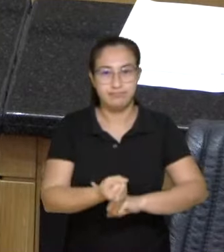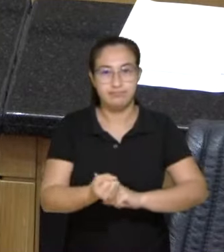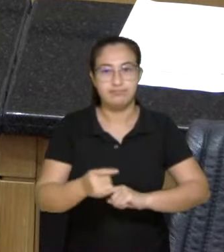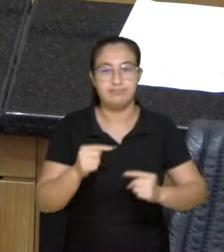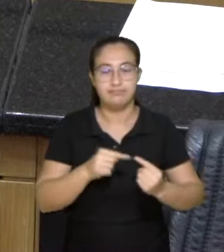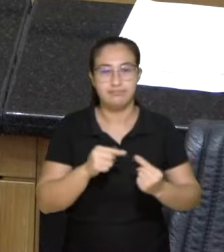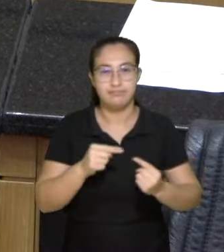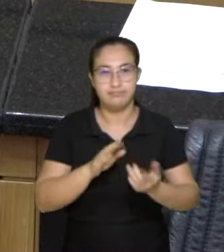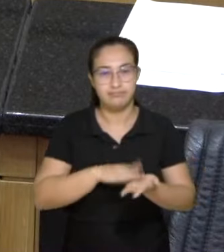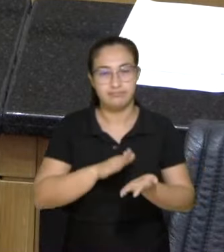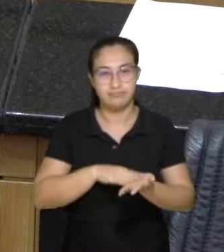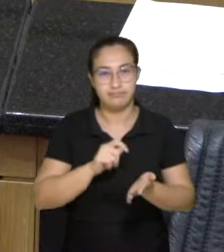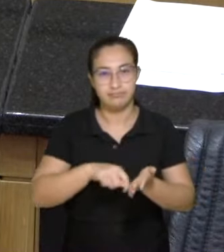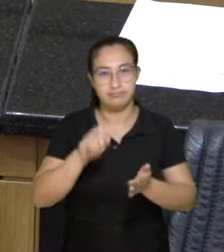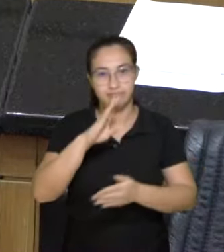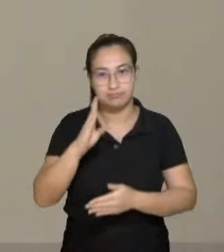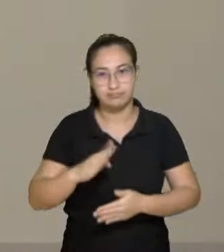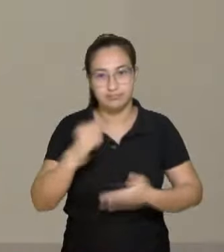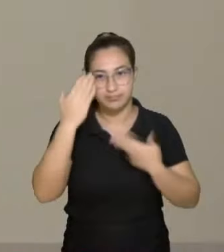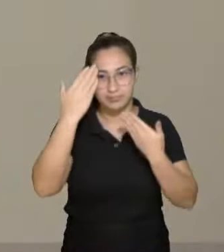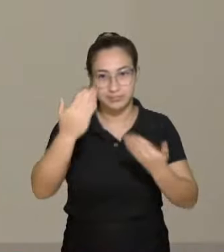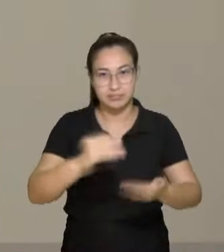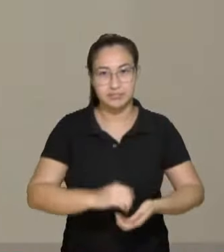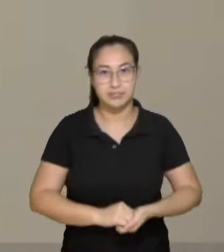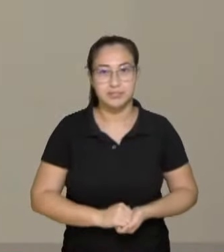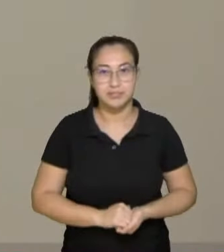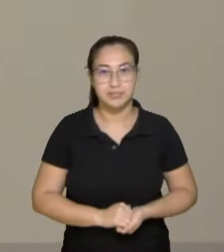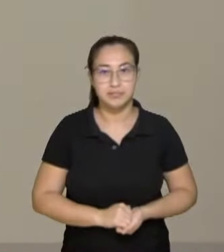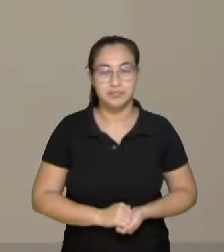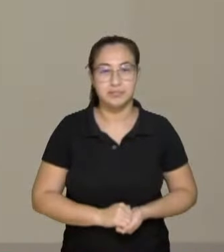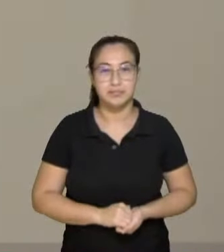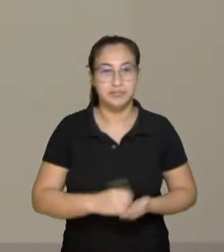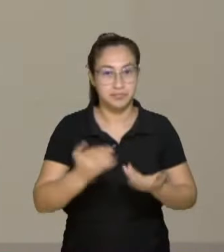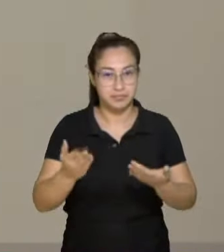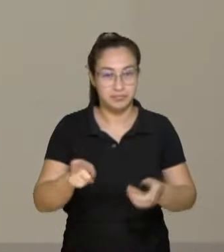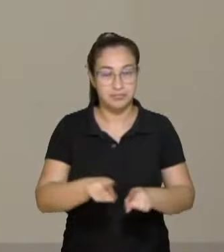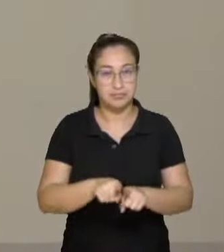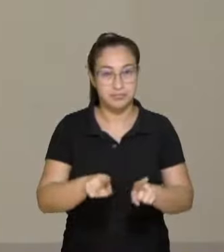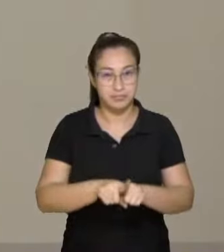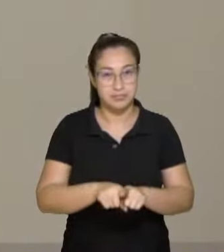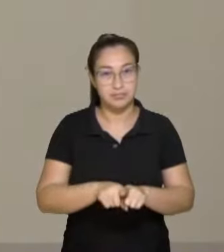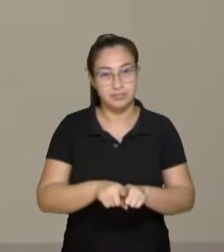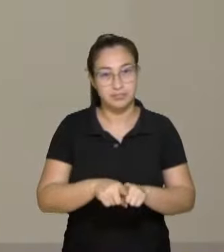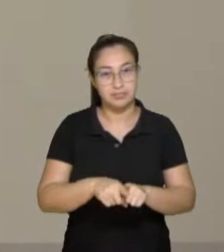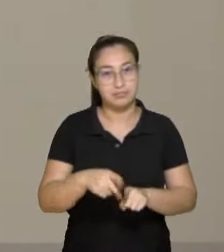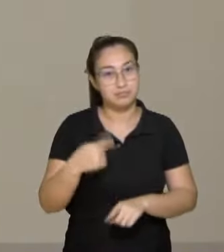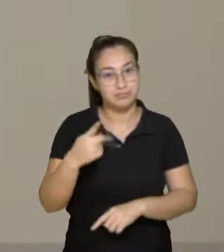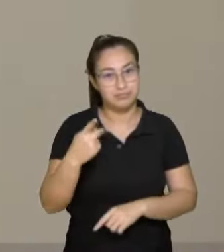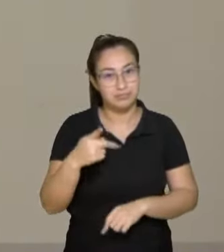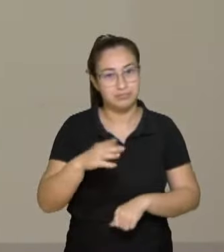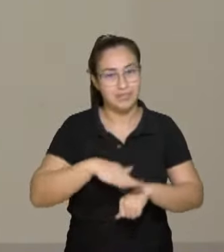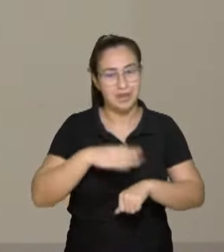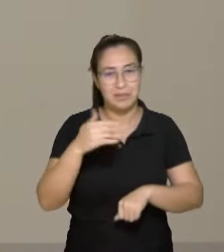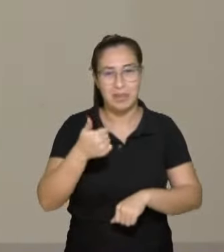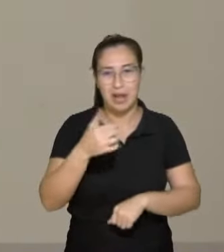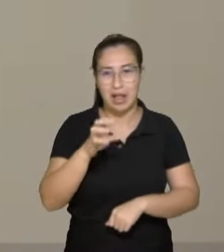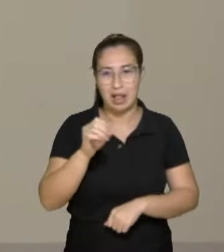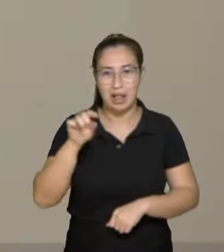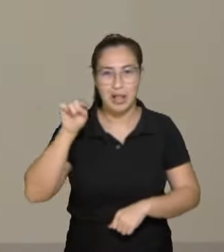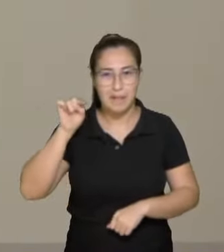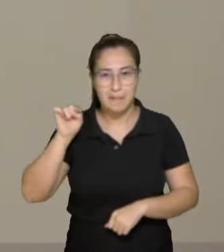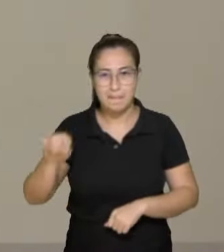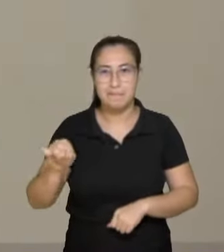ao escritor brasileiro. Obrigado. Parabéns à vossa excelência, já pelas dezenas de livros já